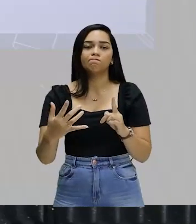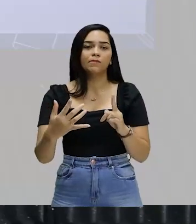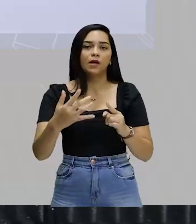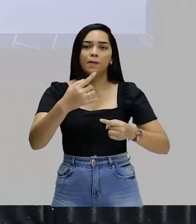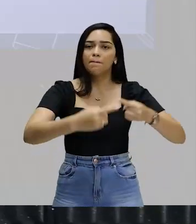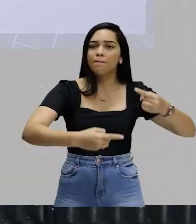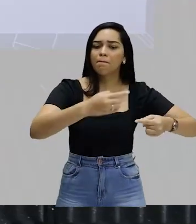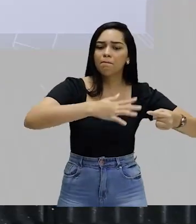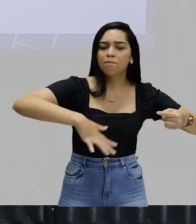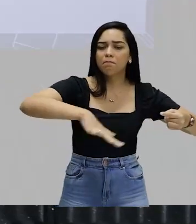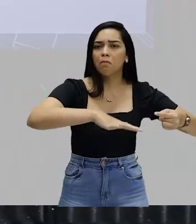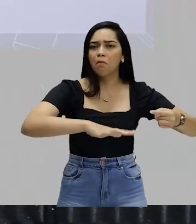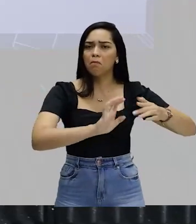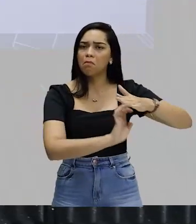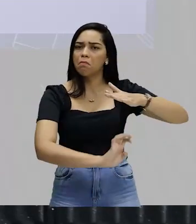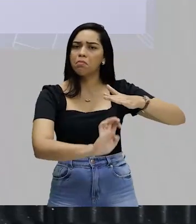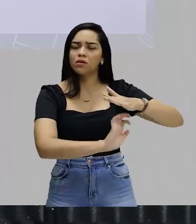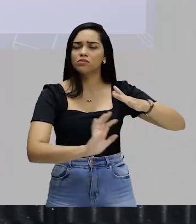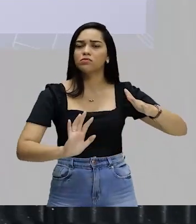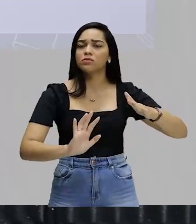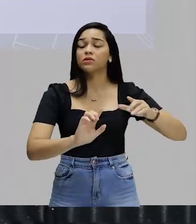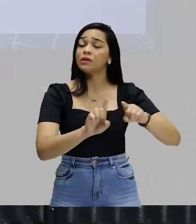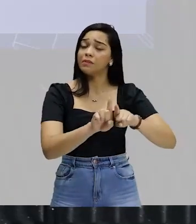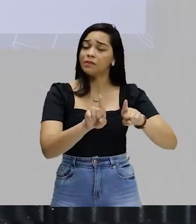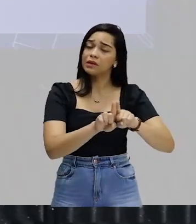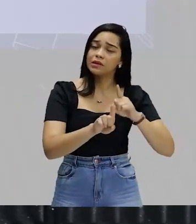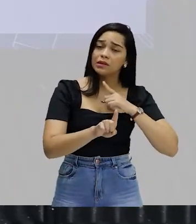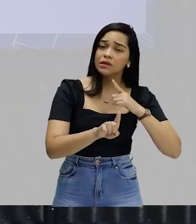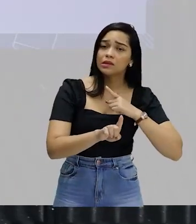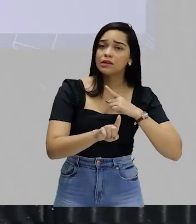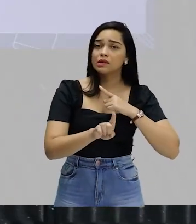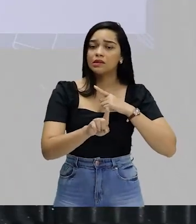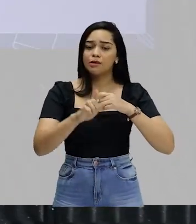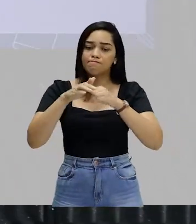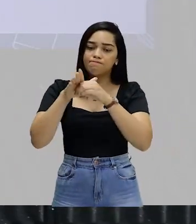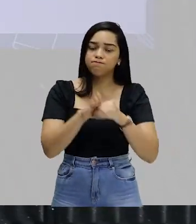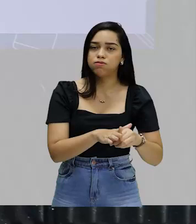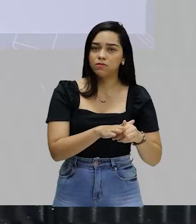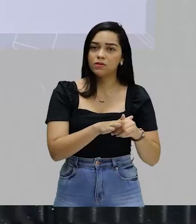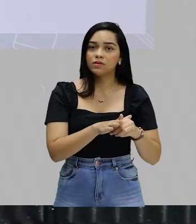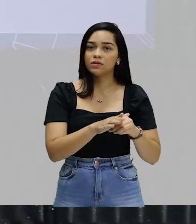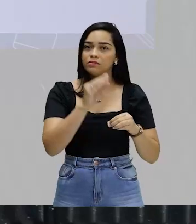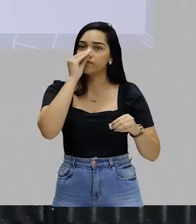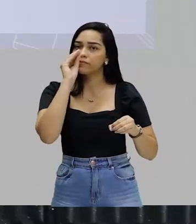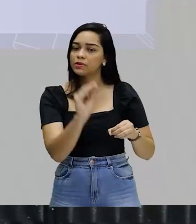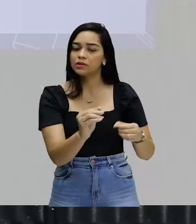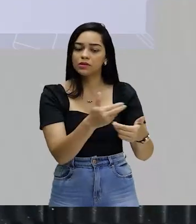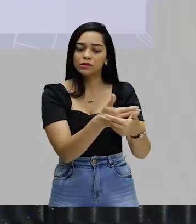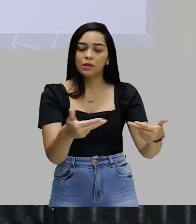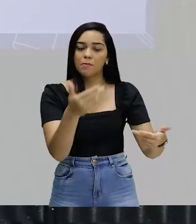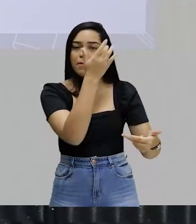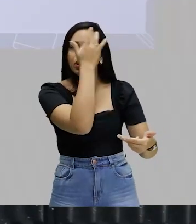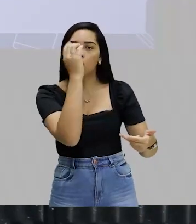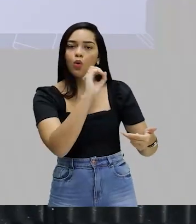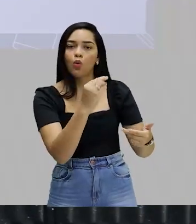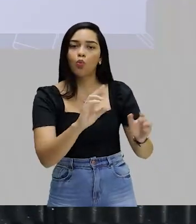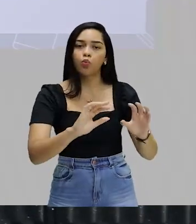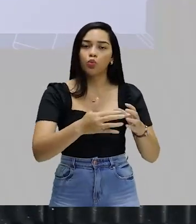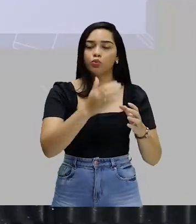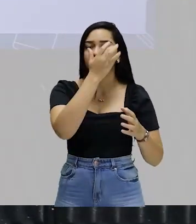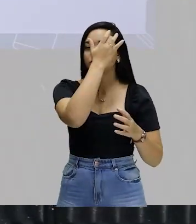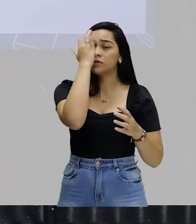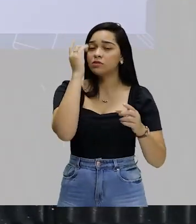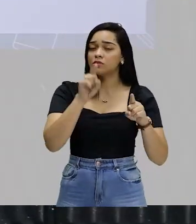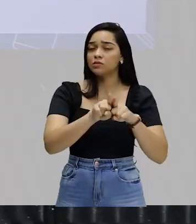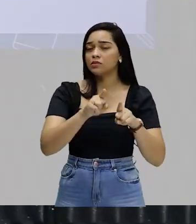políticos, que sejam, empresas, que acabam agindo de forma discriminatória com determinadas pessoas ou grupos de pessoas